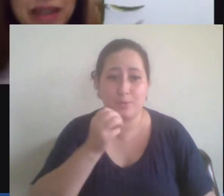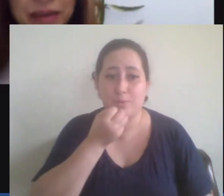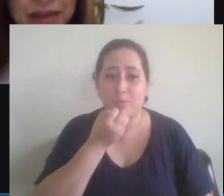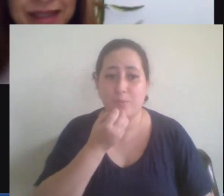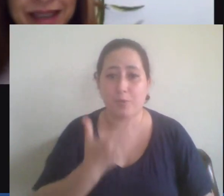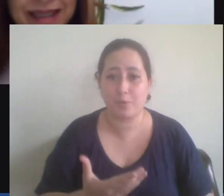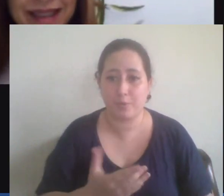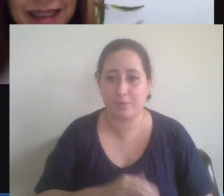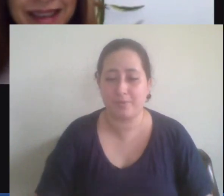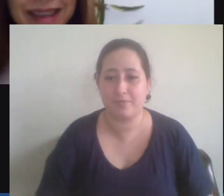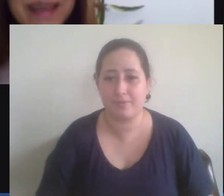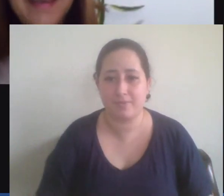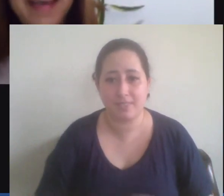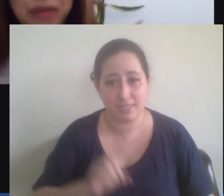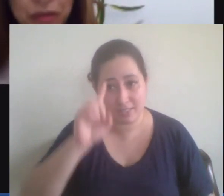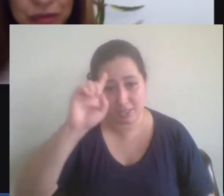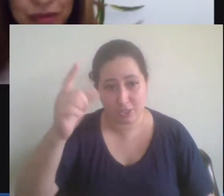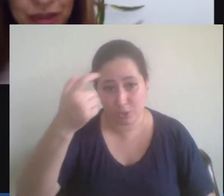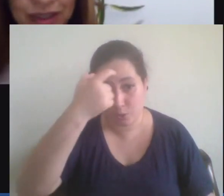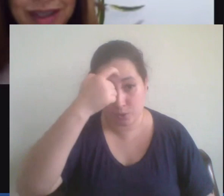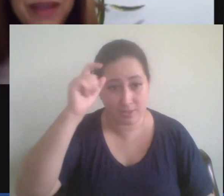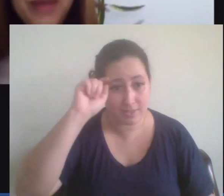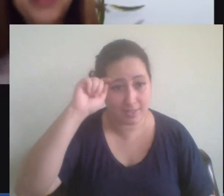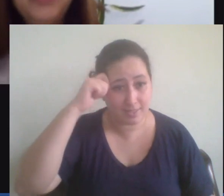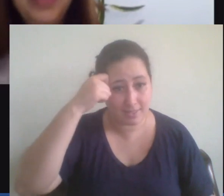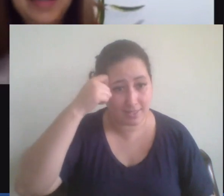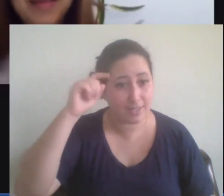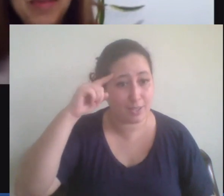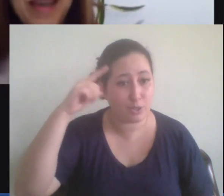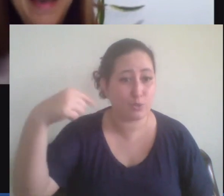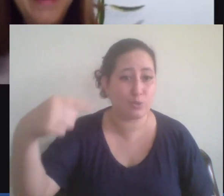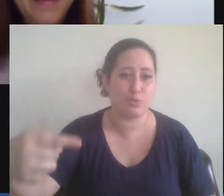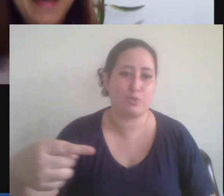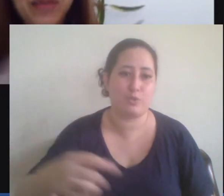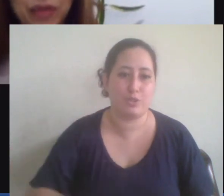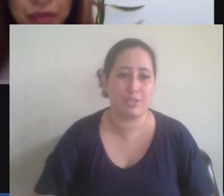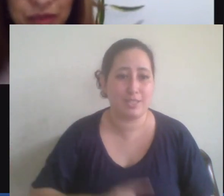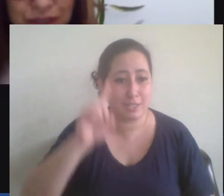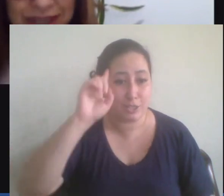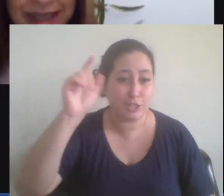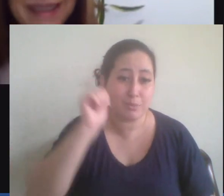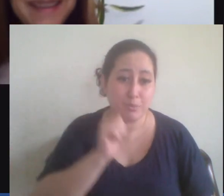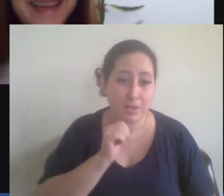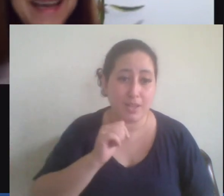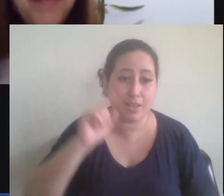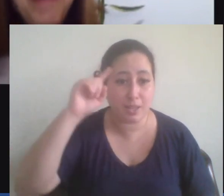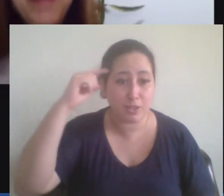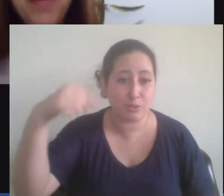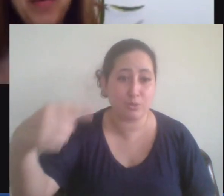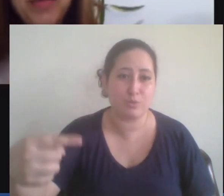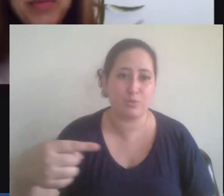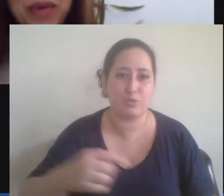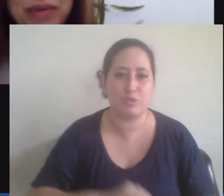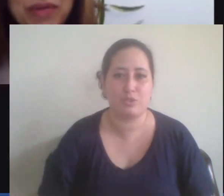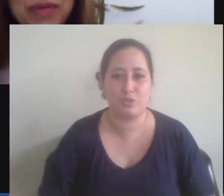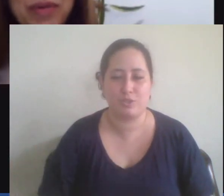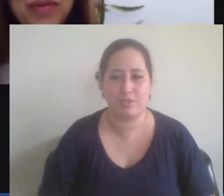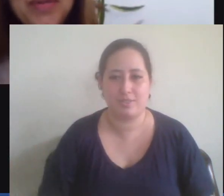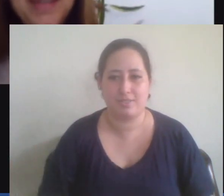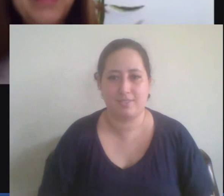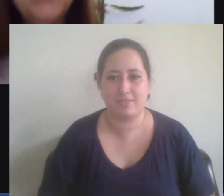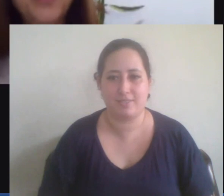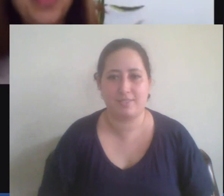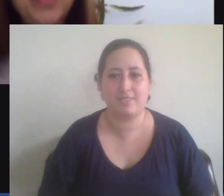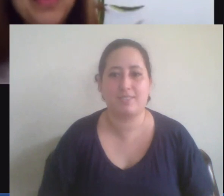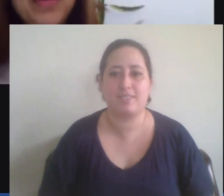o dia da consciência negra é todo dia o dia da mulher é todo dia né bem como todos